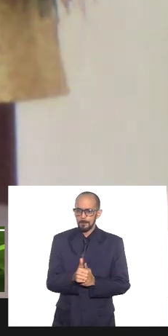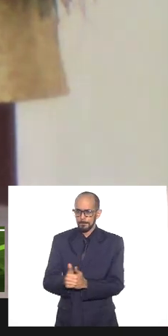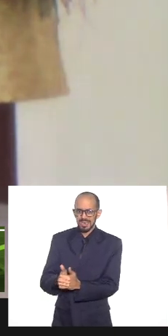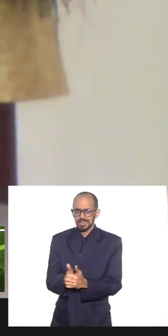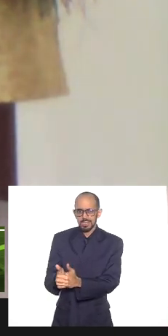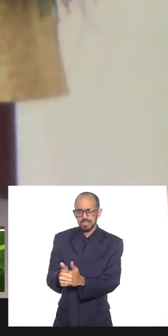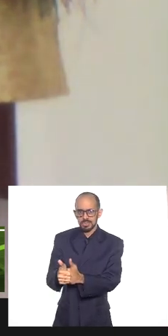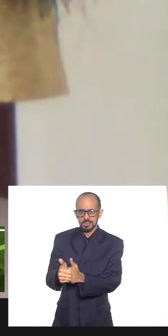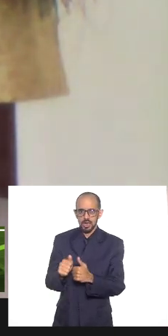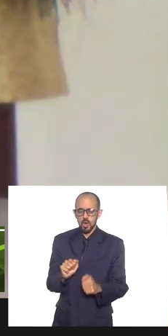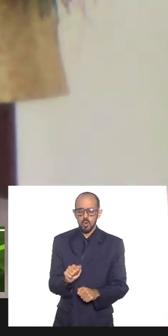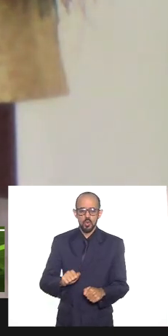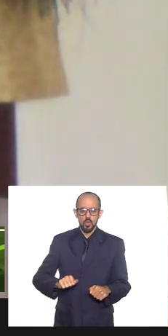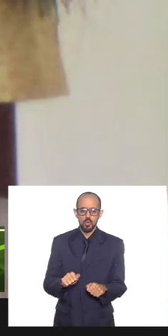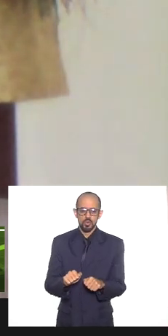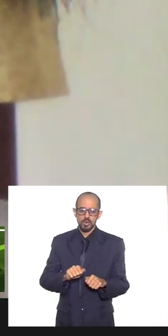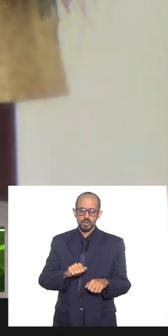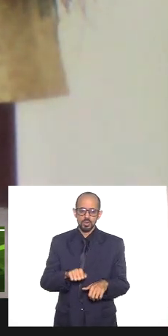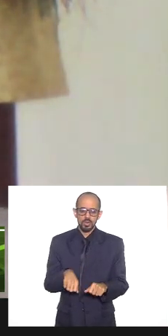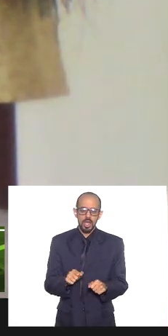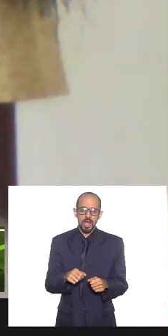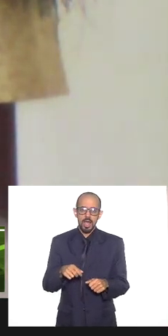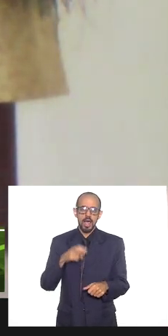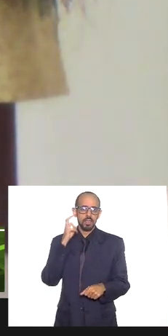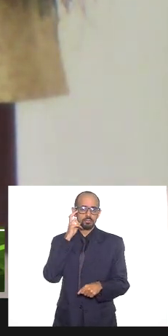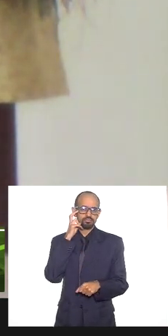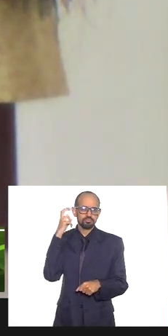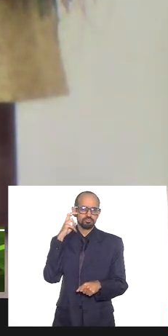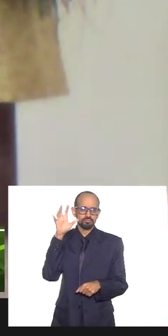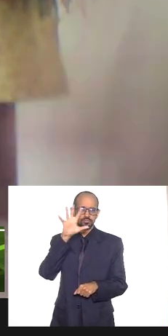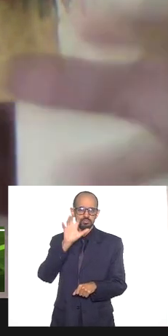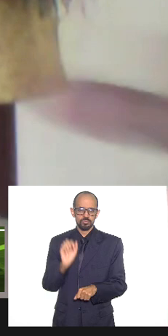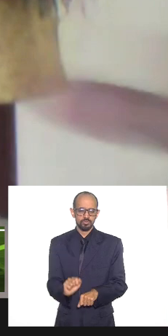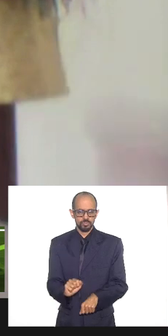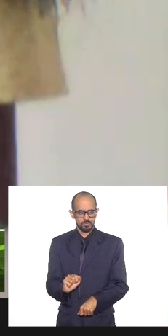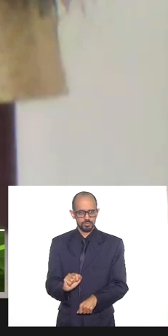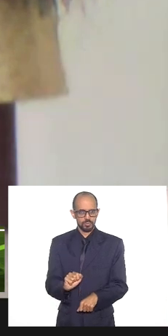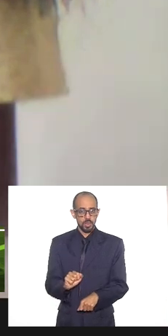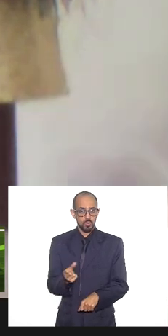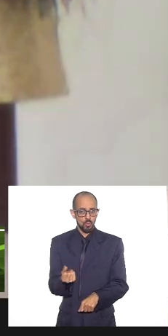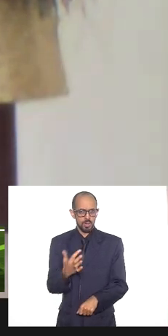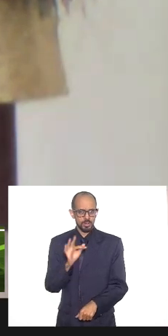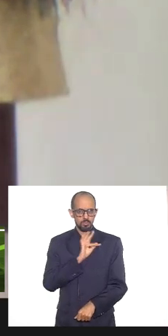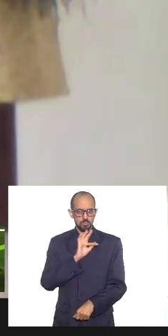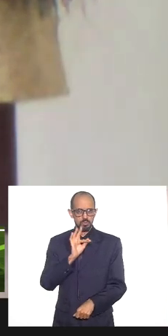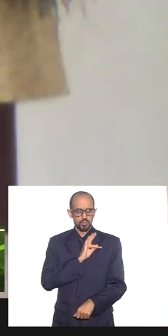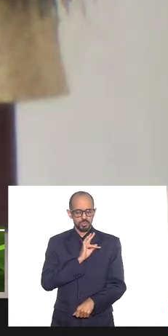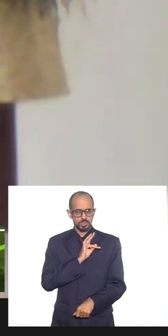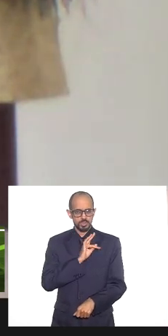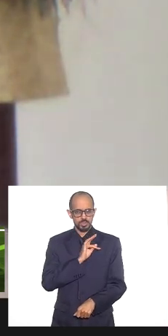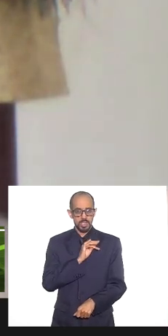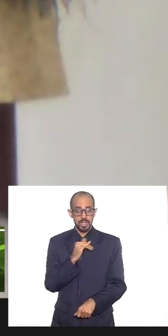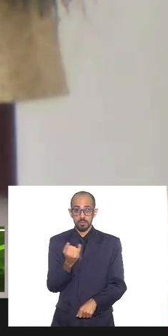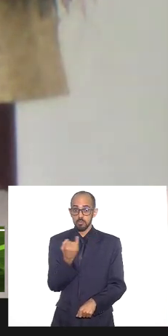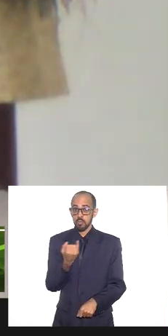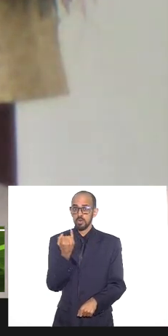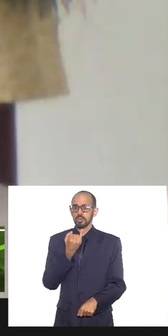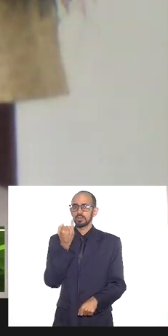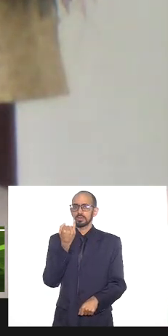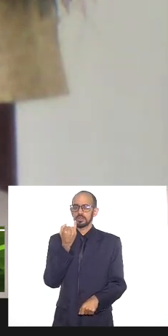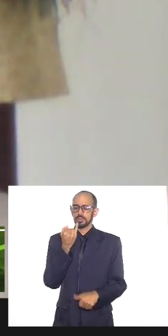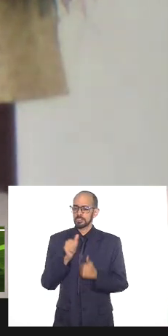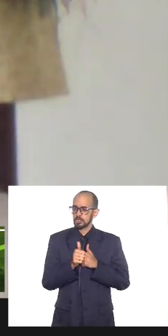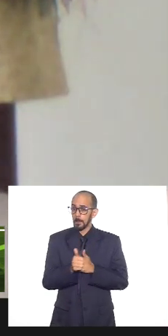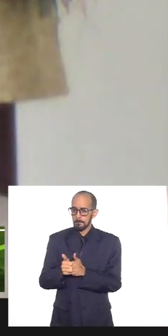época, a tradição de matriz africana, onde a polícia era fundamental, a polícia era a